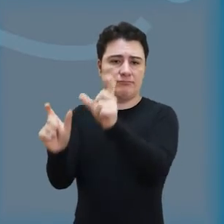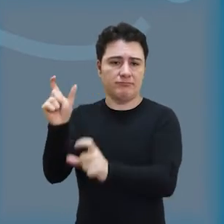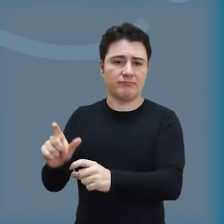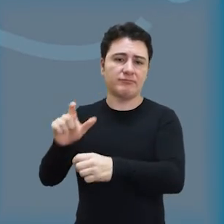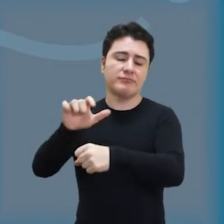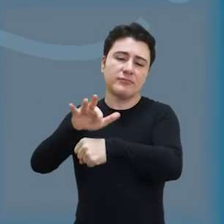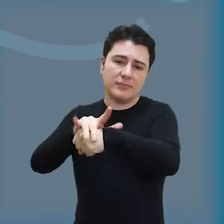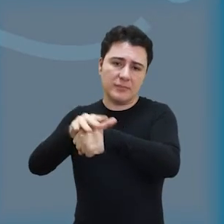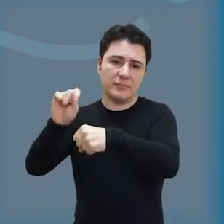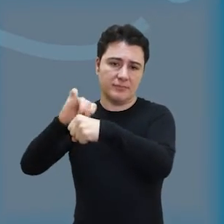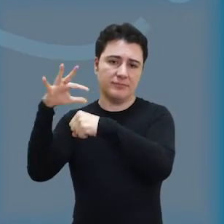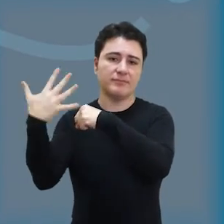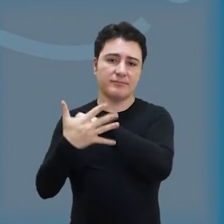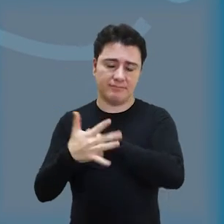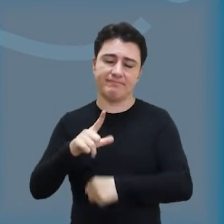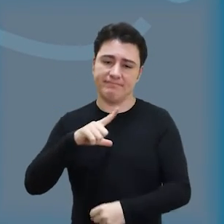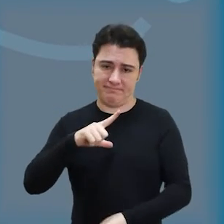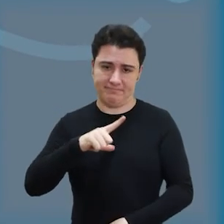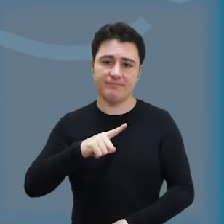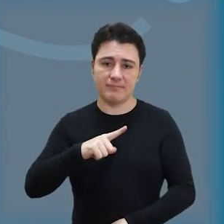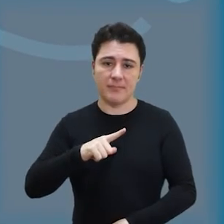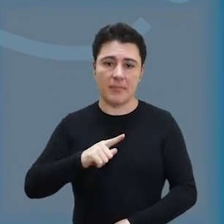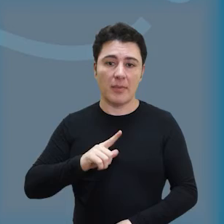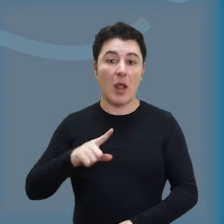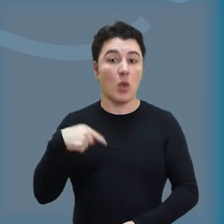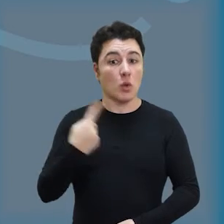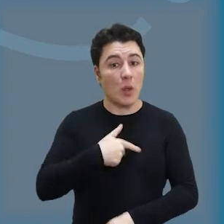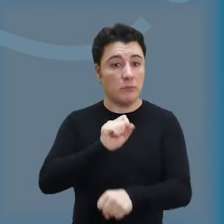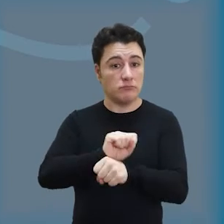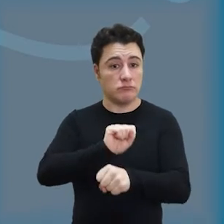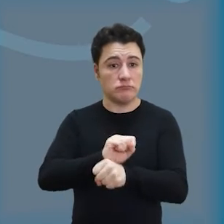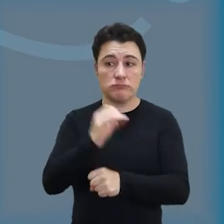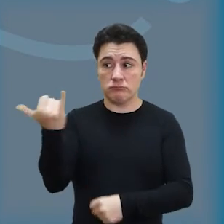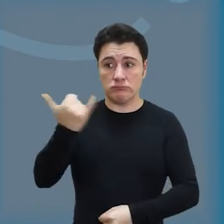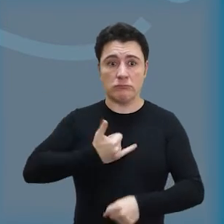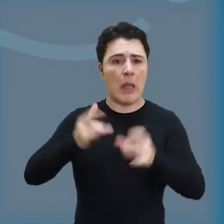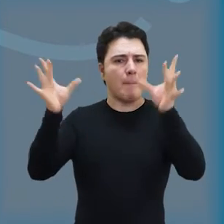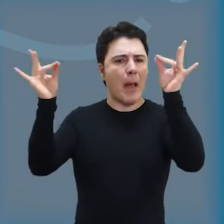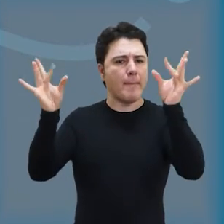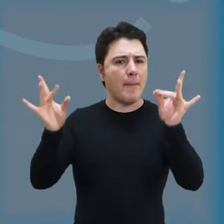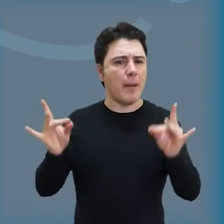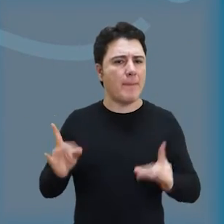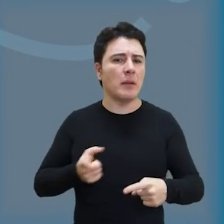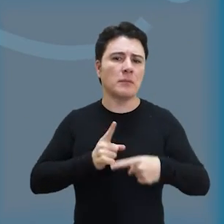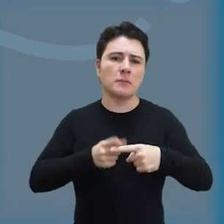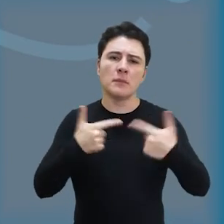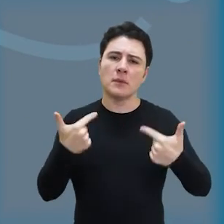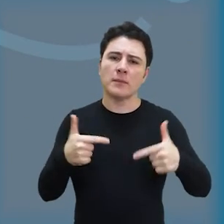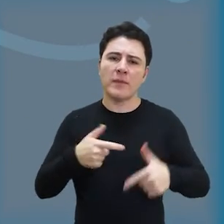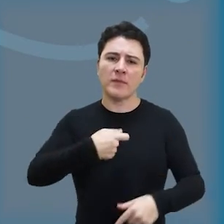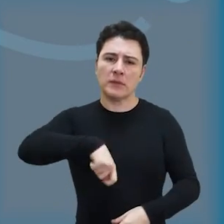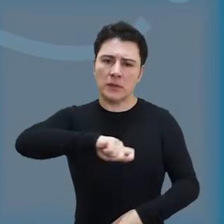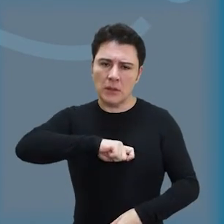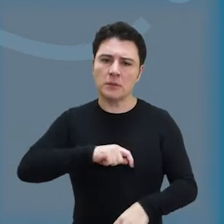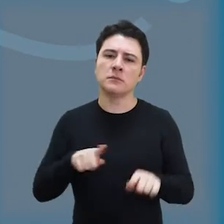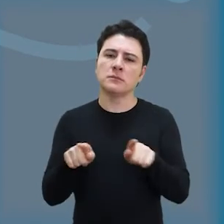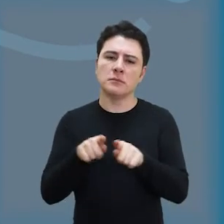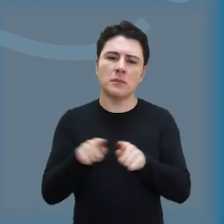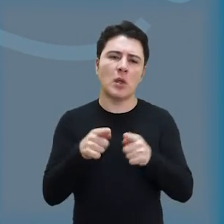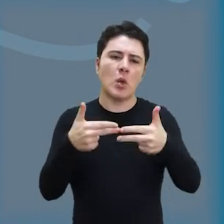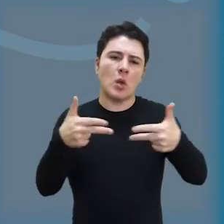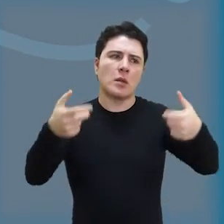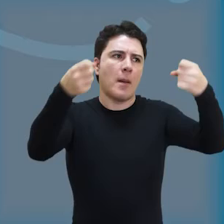concessão do espaço para abrigar os positivados. Aguardamos as novas informações para darmos continuidade à